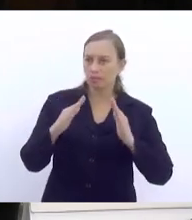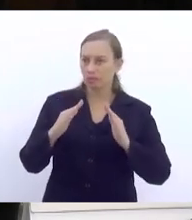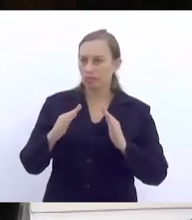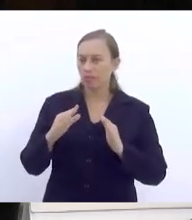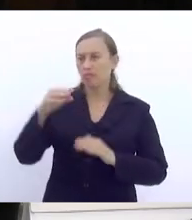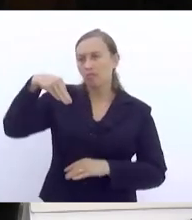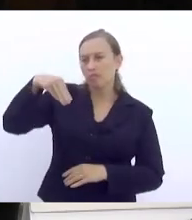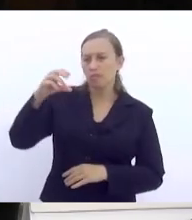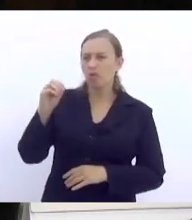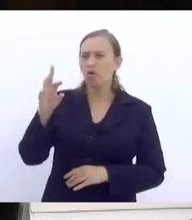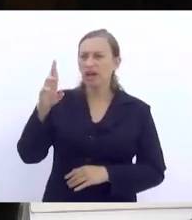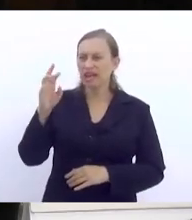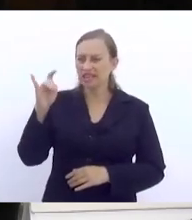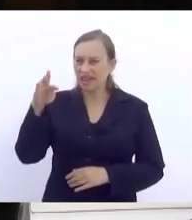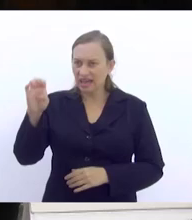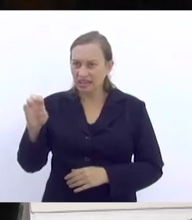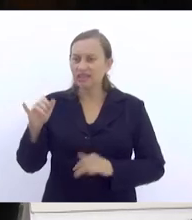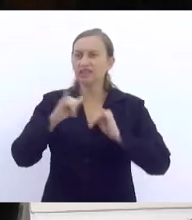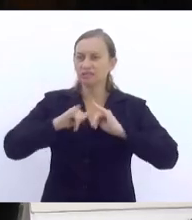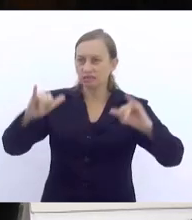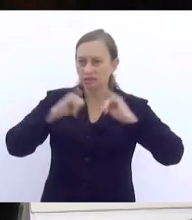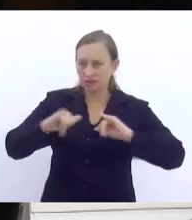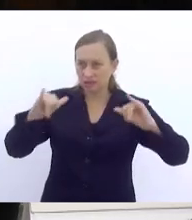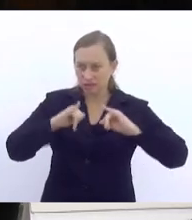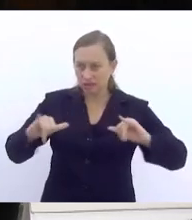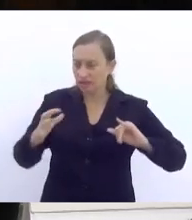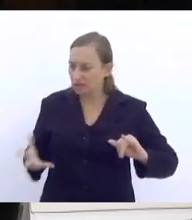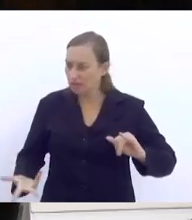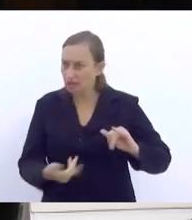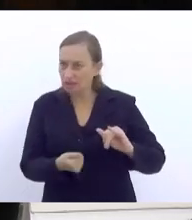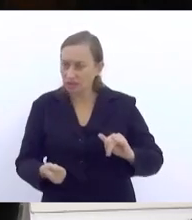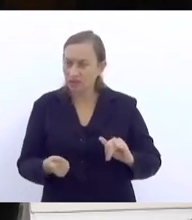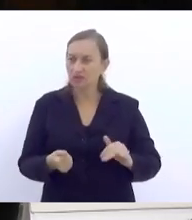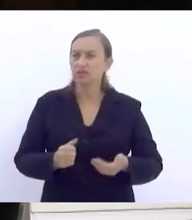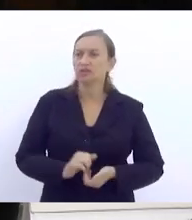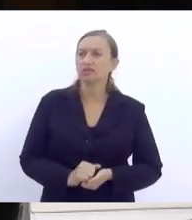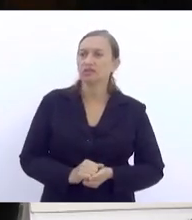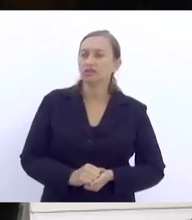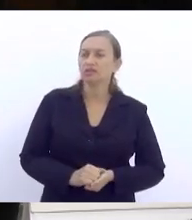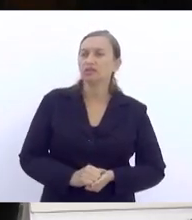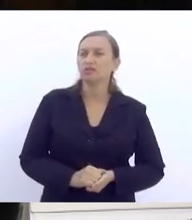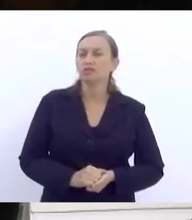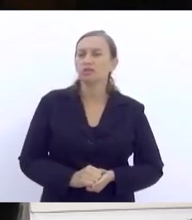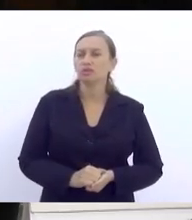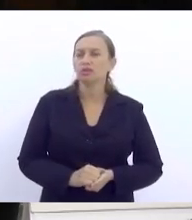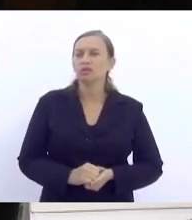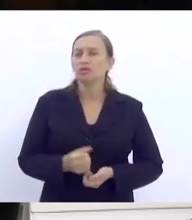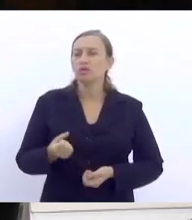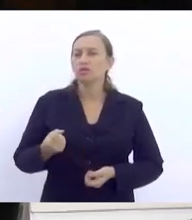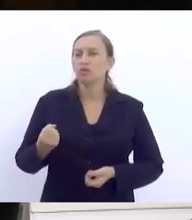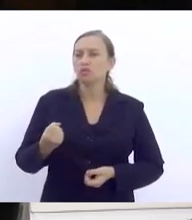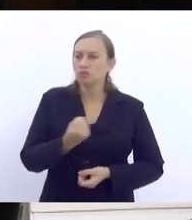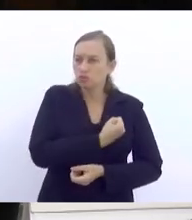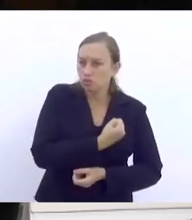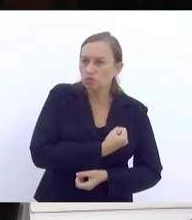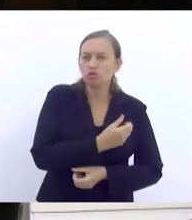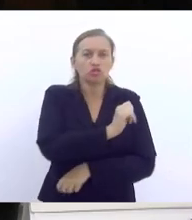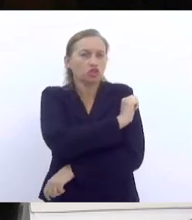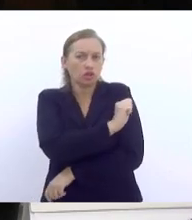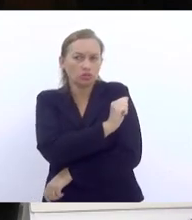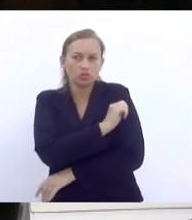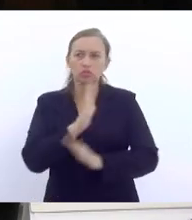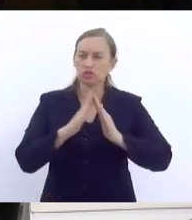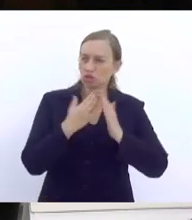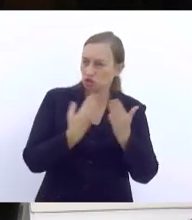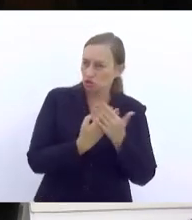eficiência. Que, com esse quadro e com esse quantitativo de alunos e de escolas que a gente tem hoje no